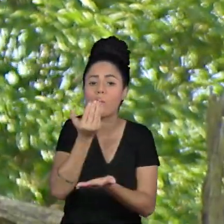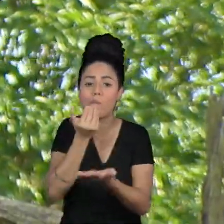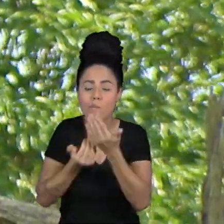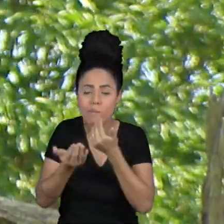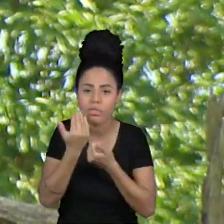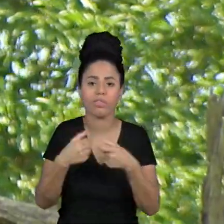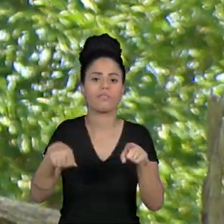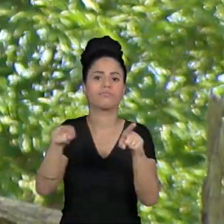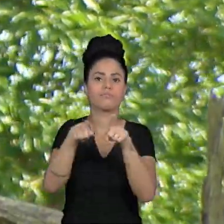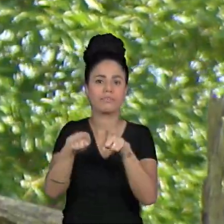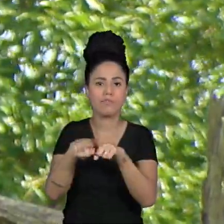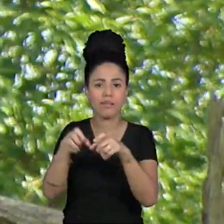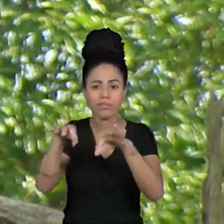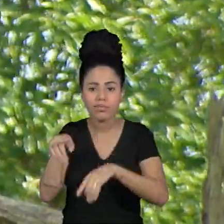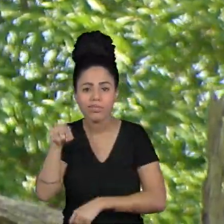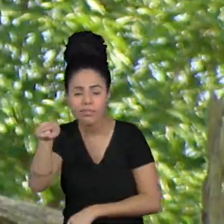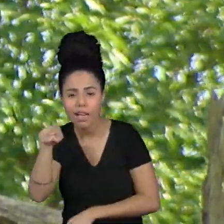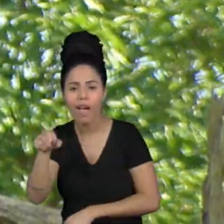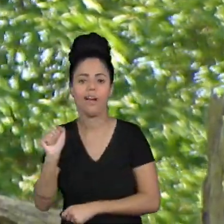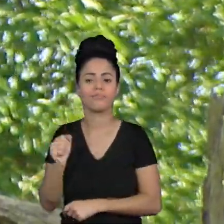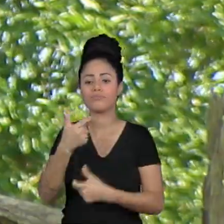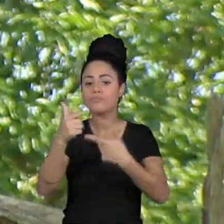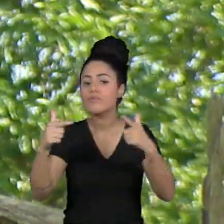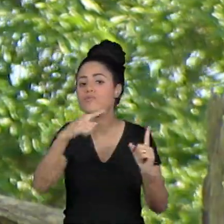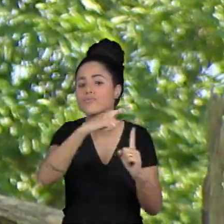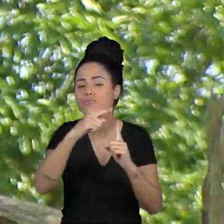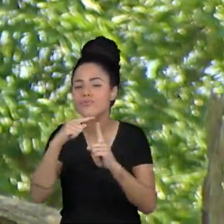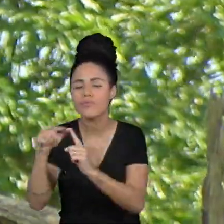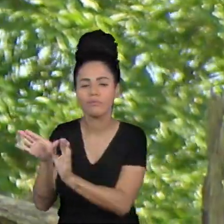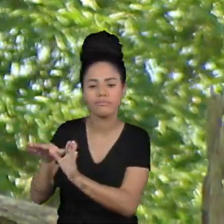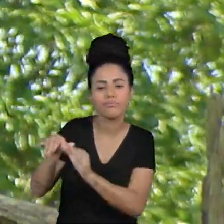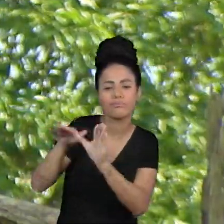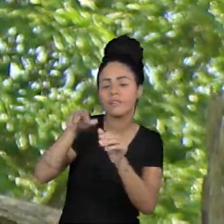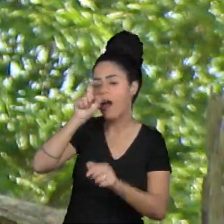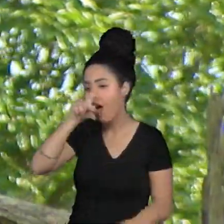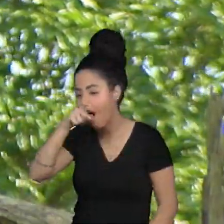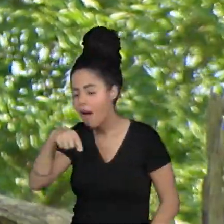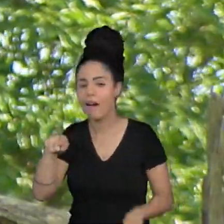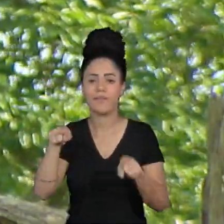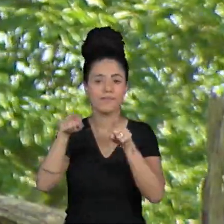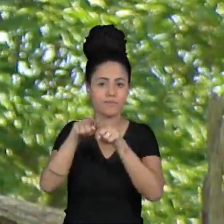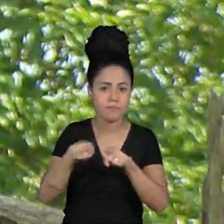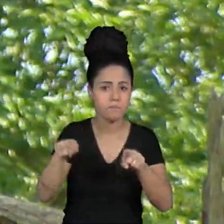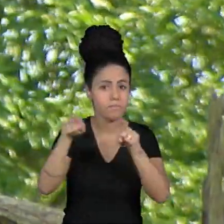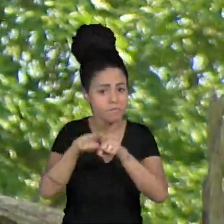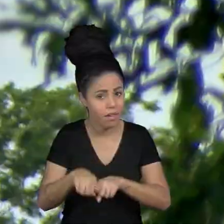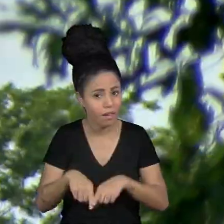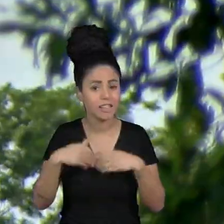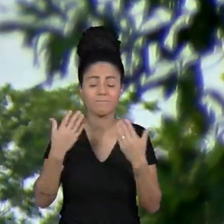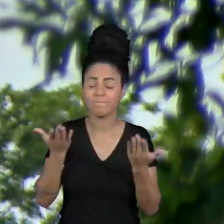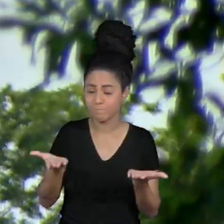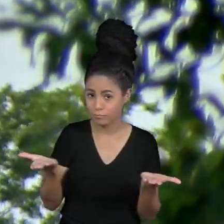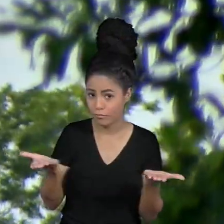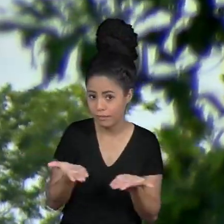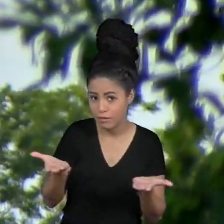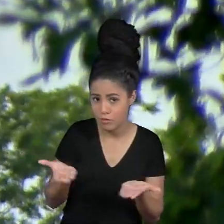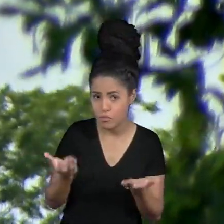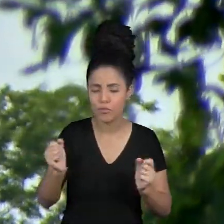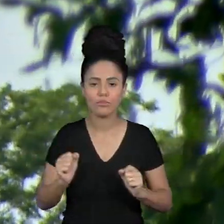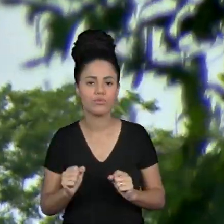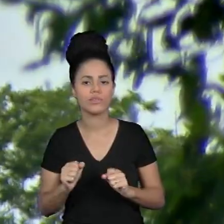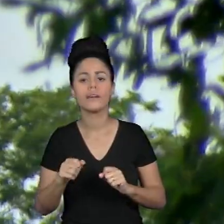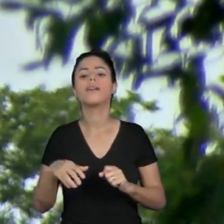geral não só para as araras mas também para as outras espécies o que faz com que espécies que antigamente nem predavam hoje predam